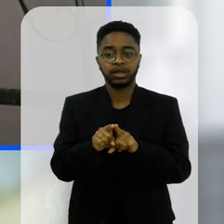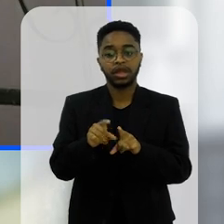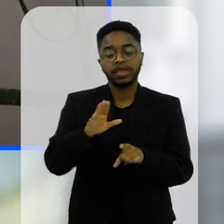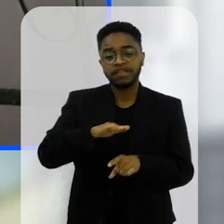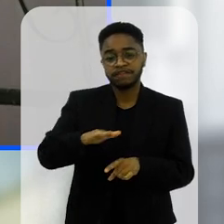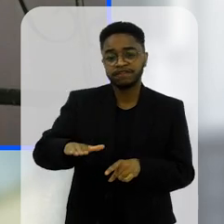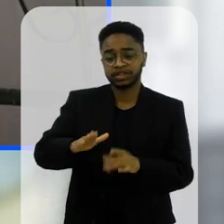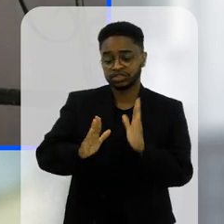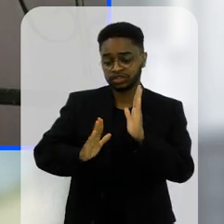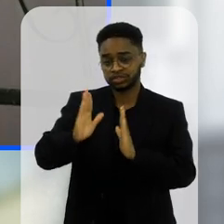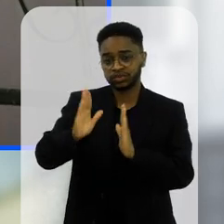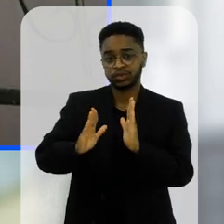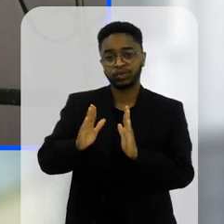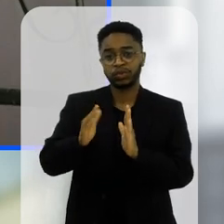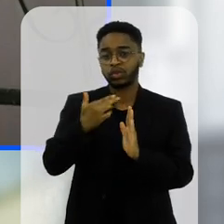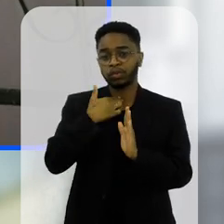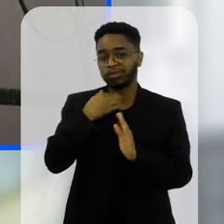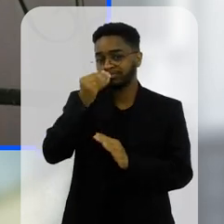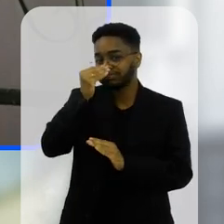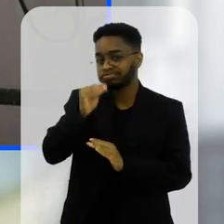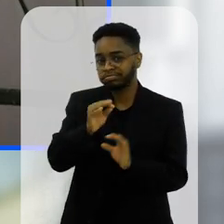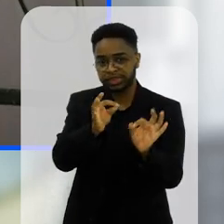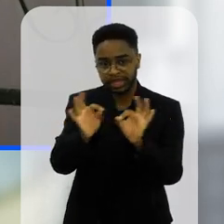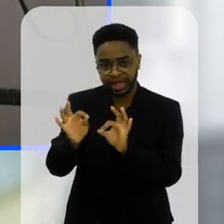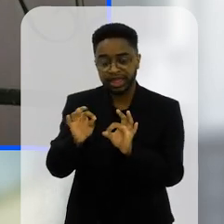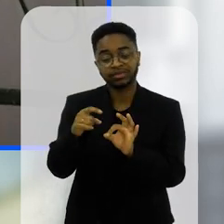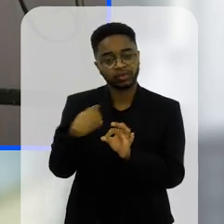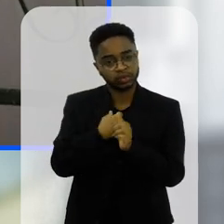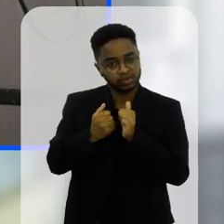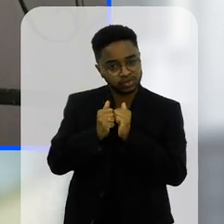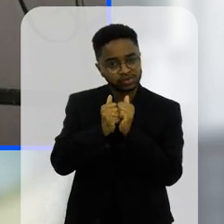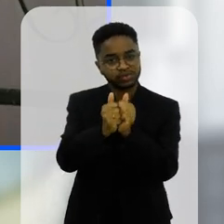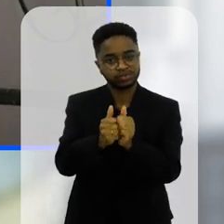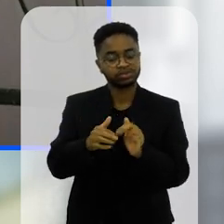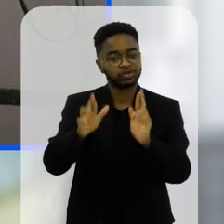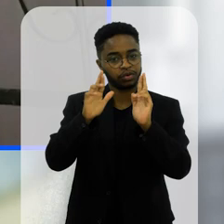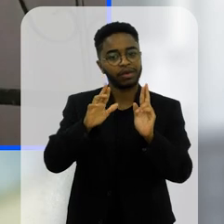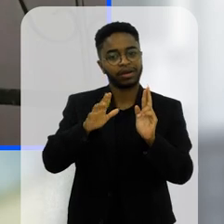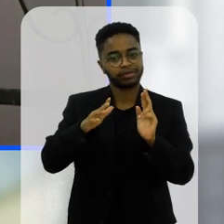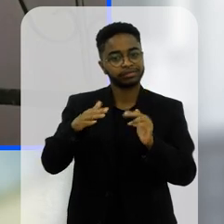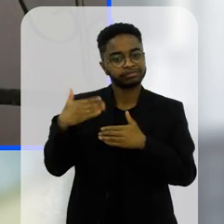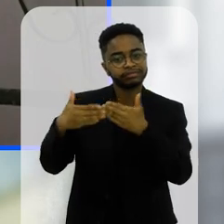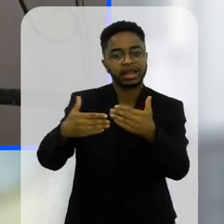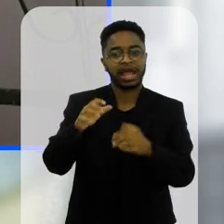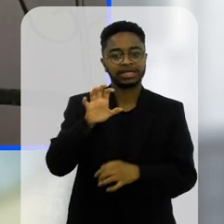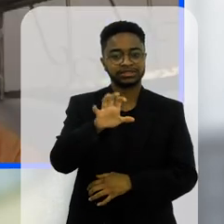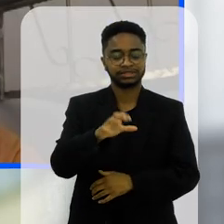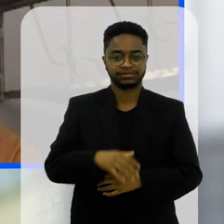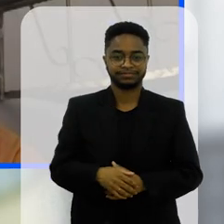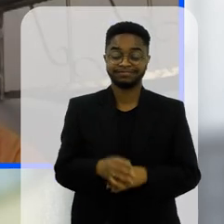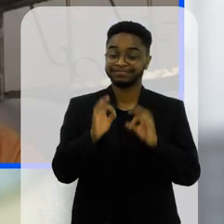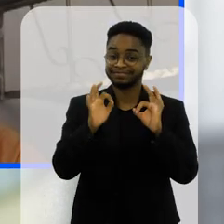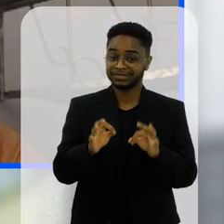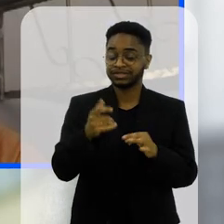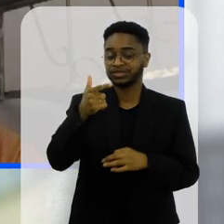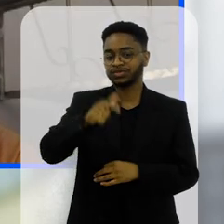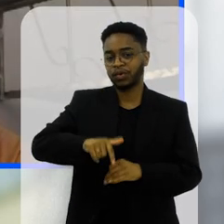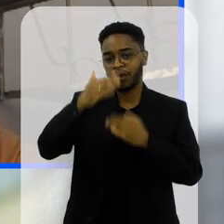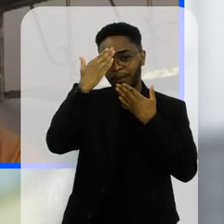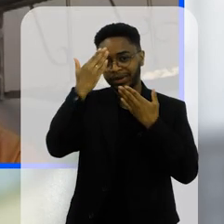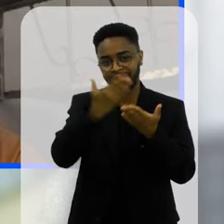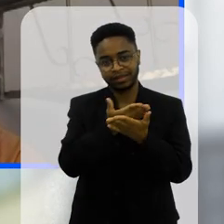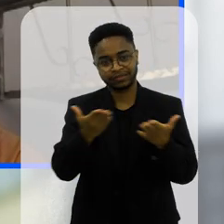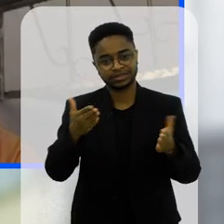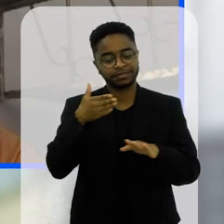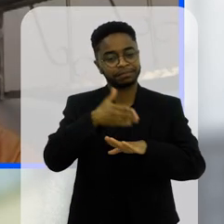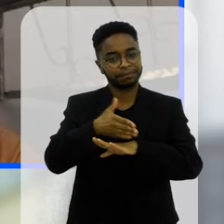tem um filme infantil que eu adoro ninguém fica para trás vamos todos juntos que eles sejam assim tá certo mais